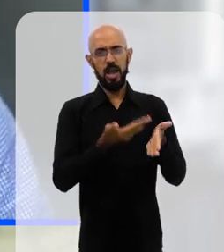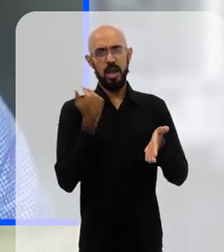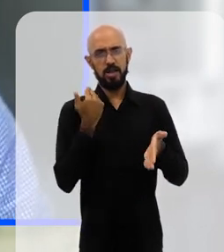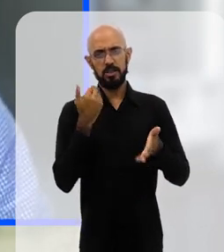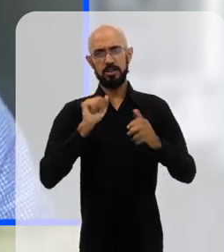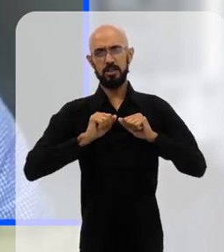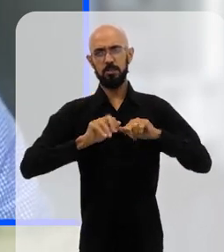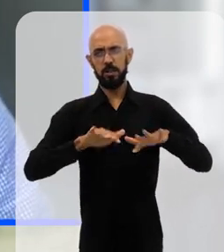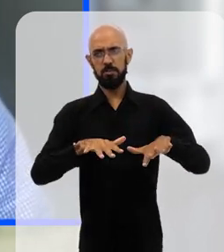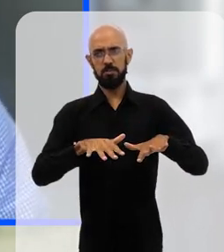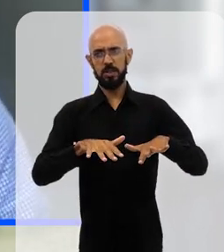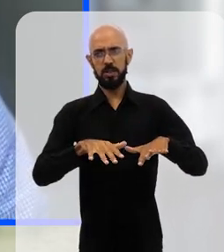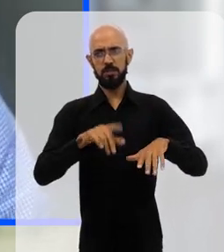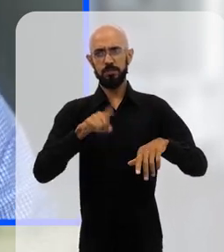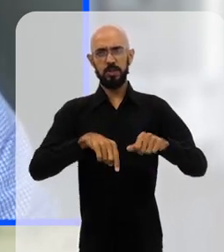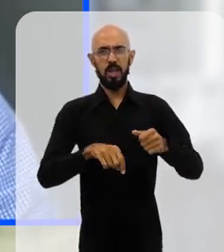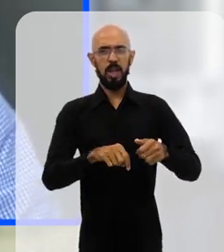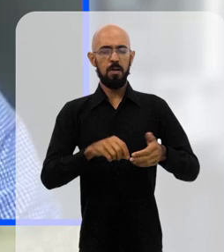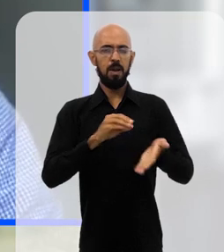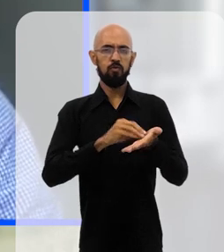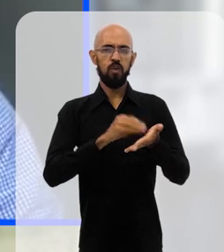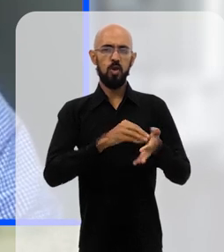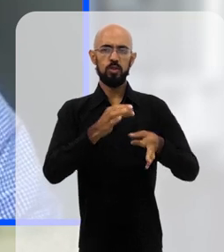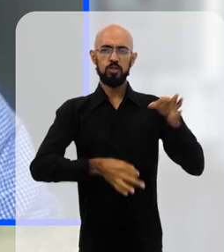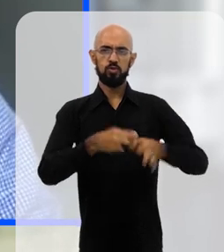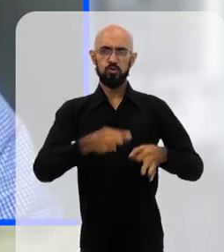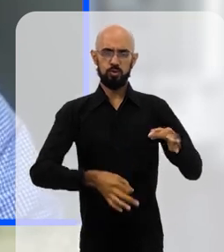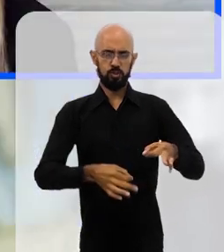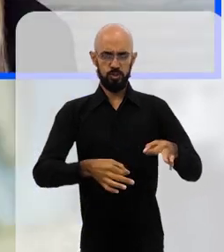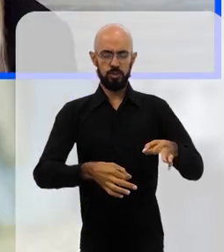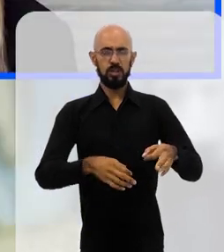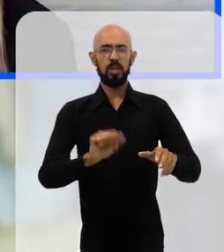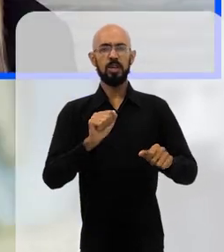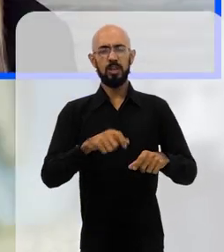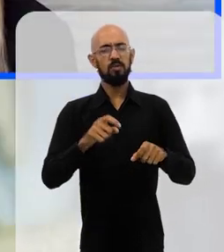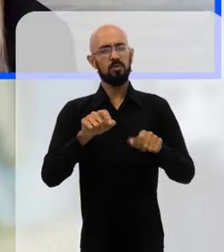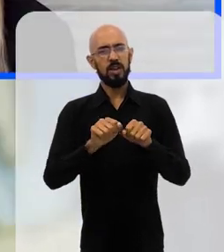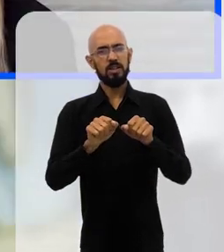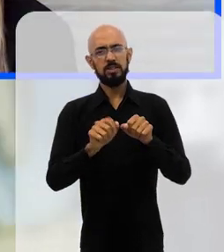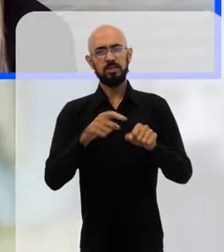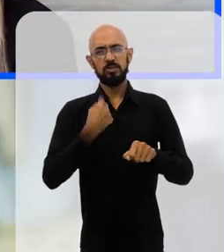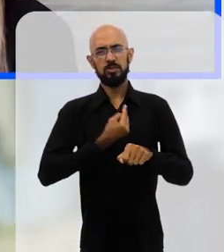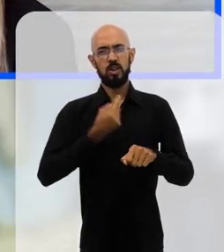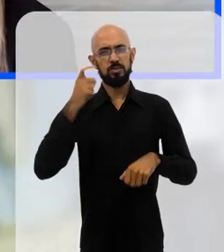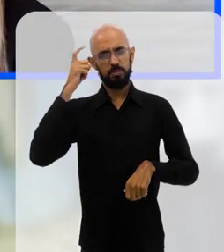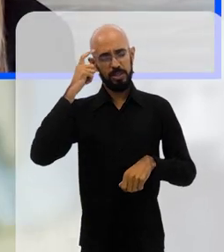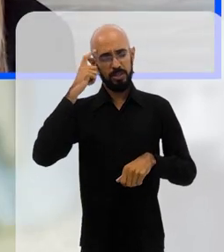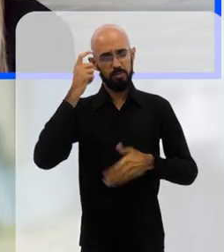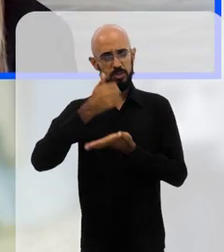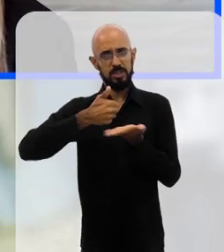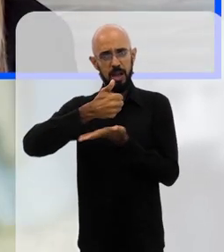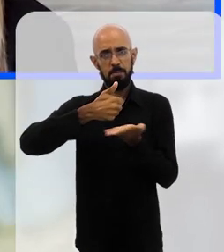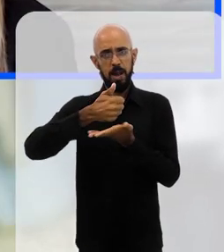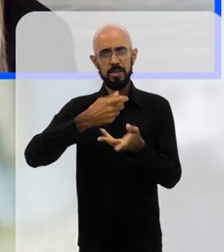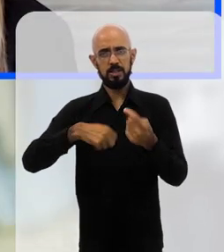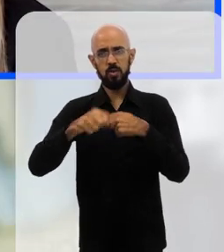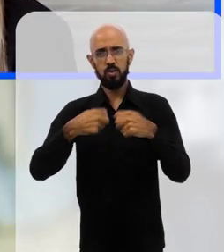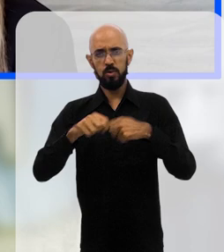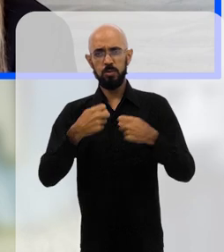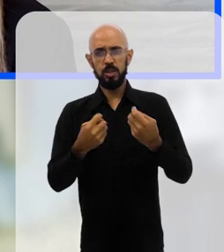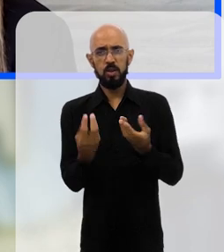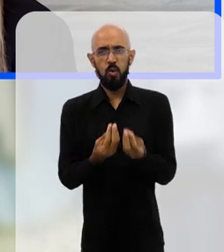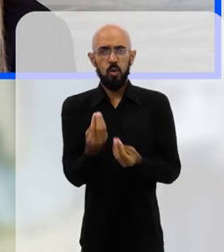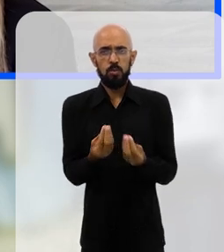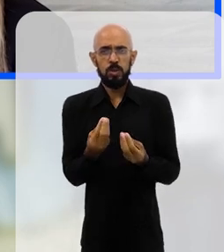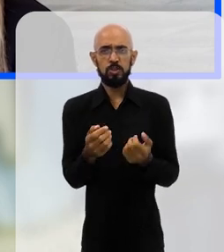antes da pandemia, né, é uma injustiça patente e faz a gente repensar um pouco sobre as bases da nossa própria economia e